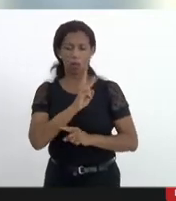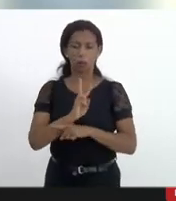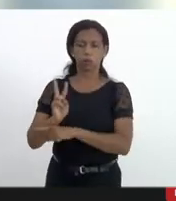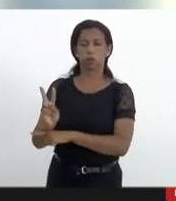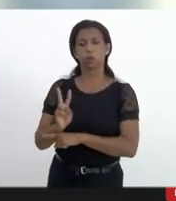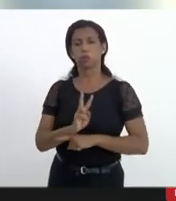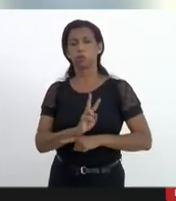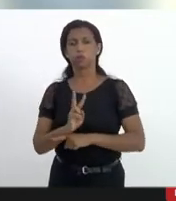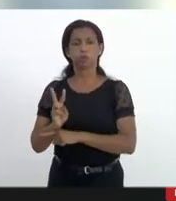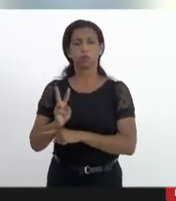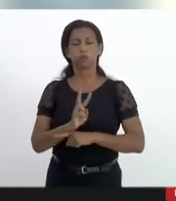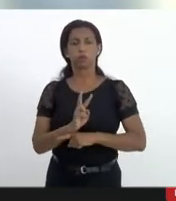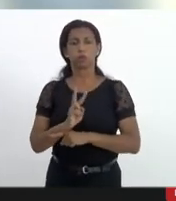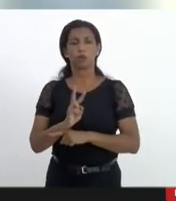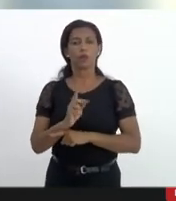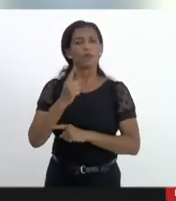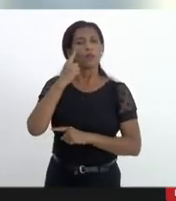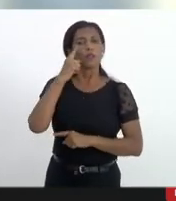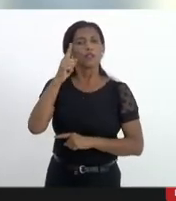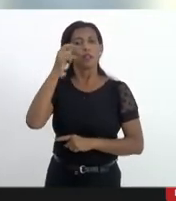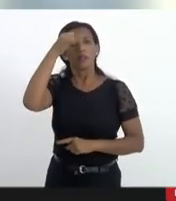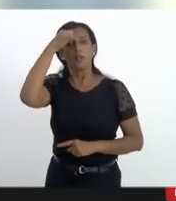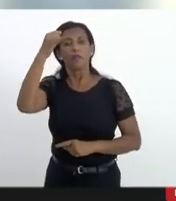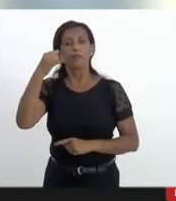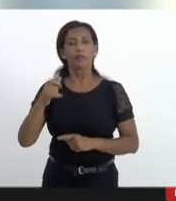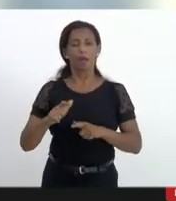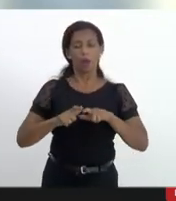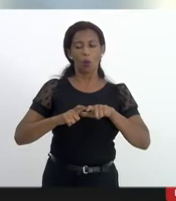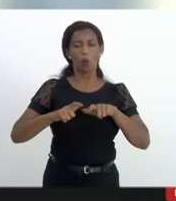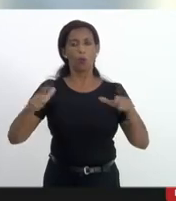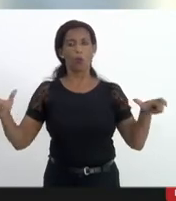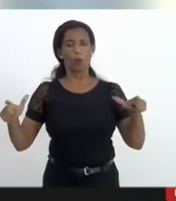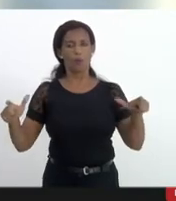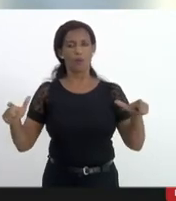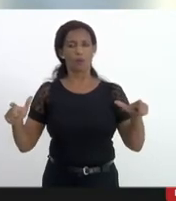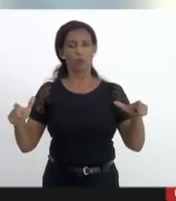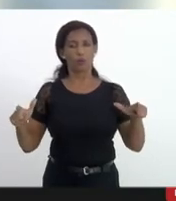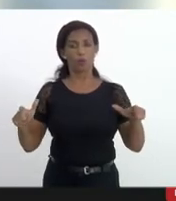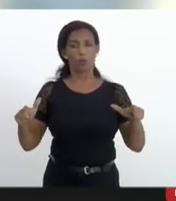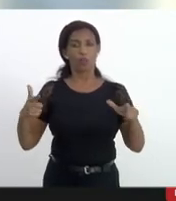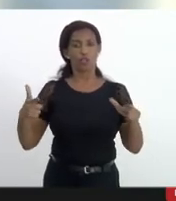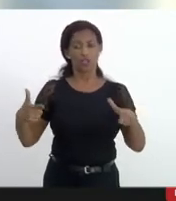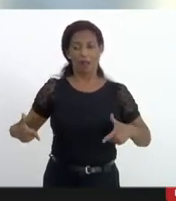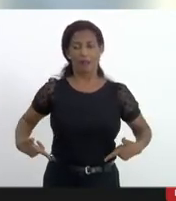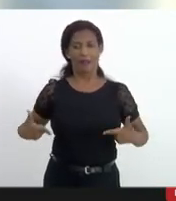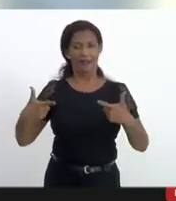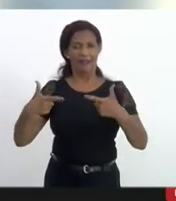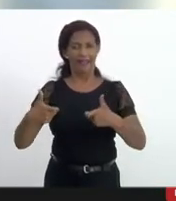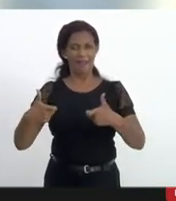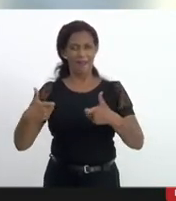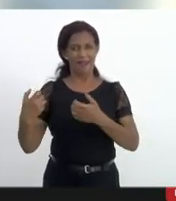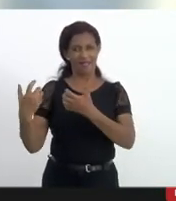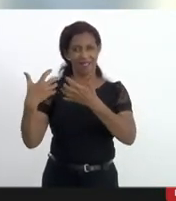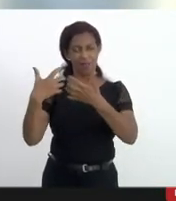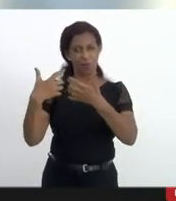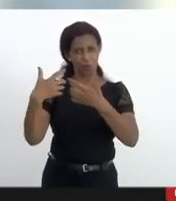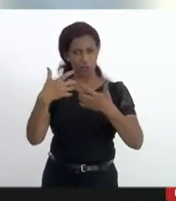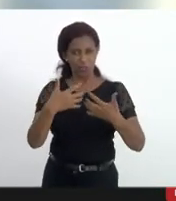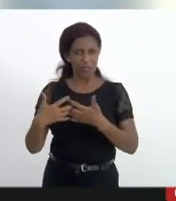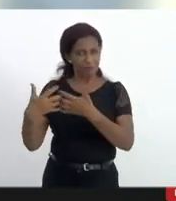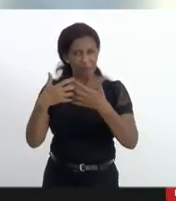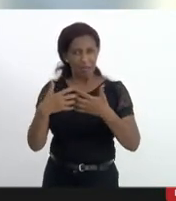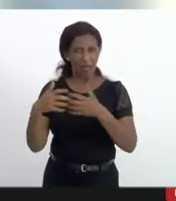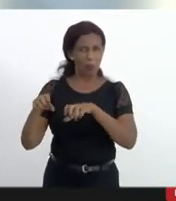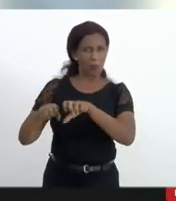deter o avanço do tráfico tráfico terrestre de armas então é um